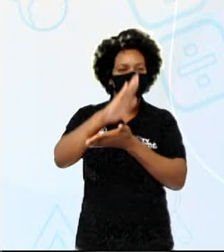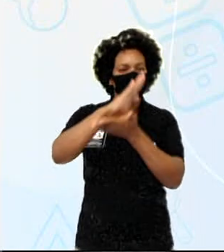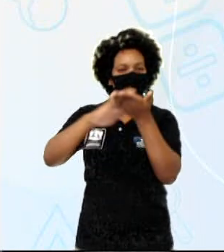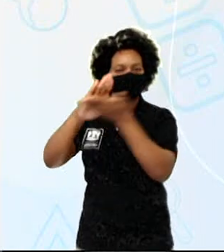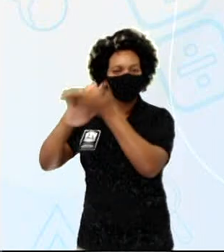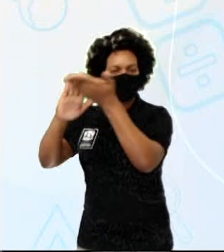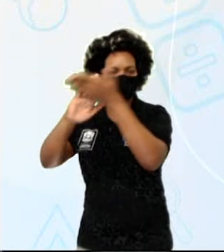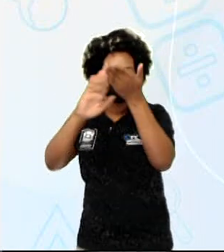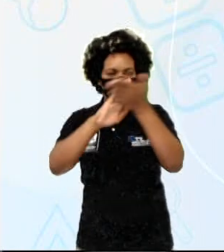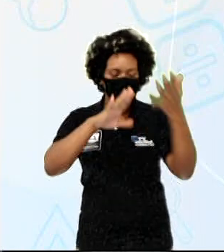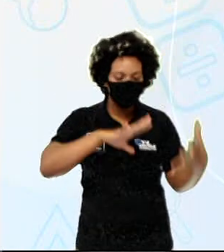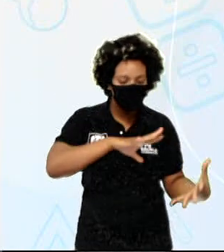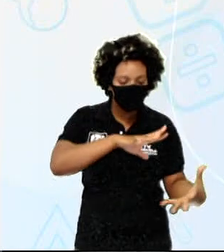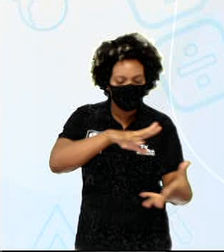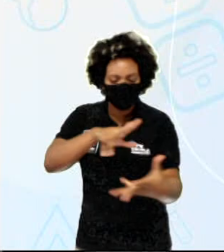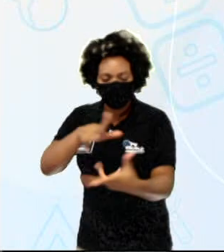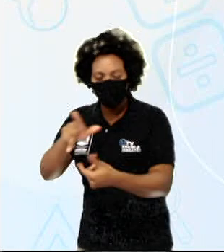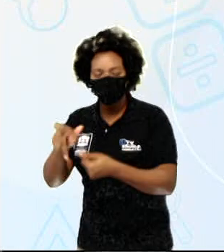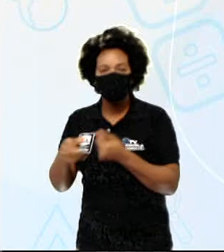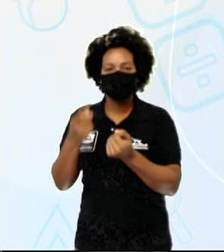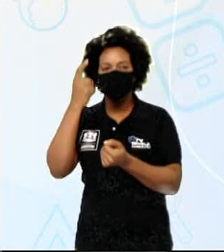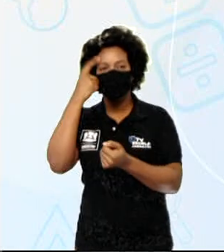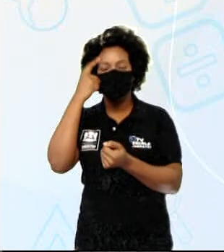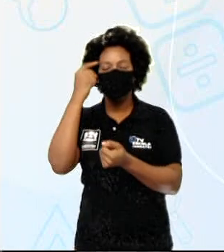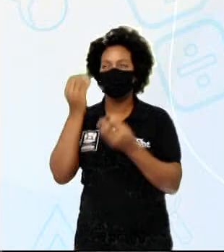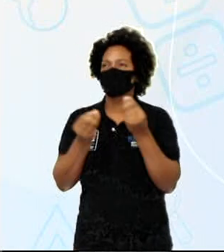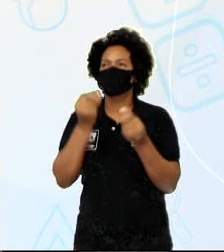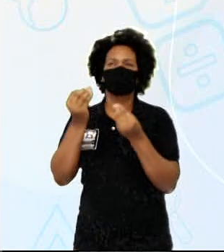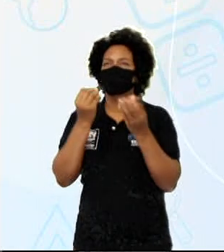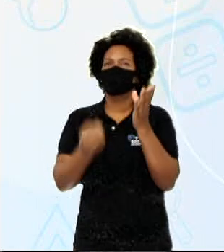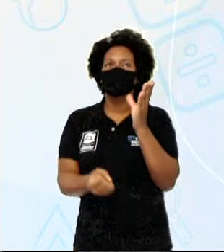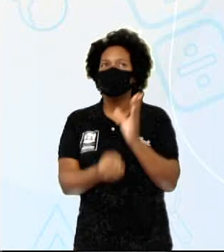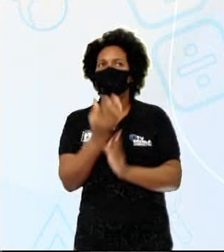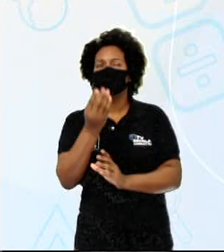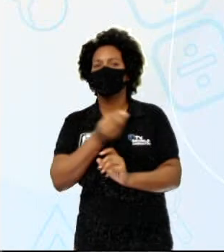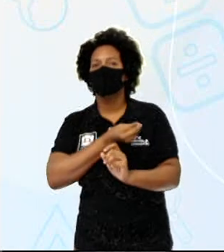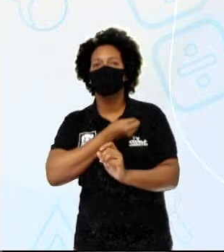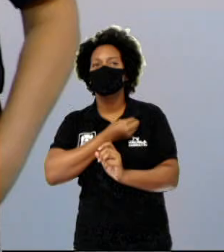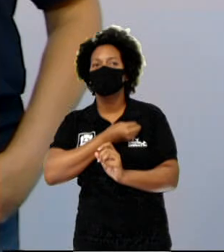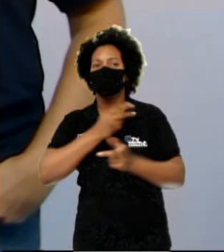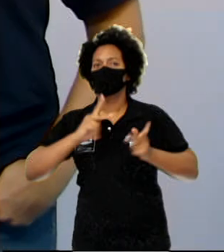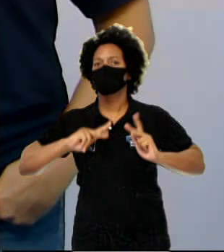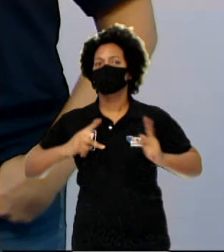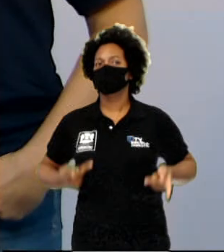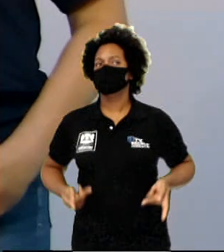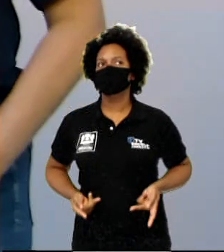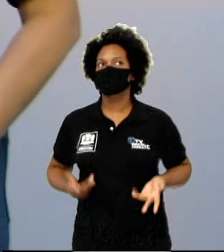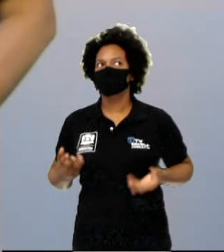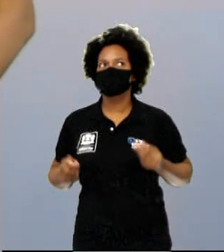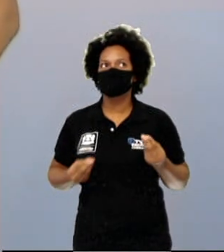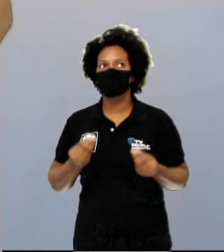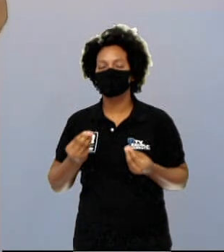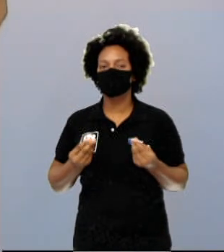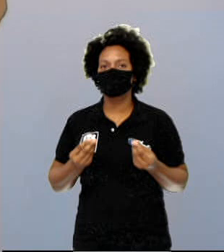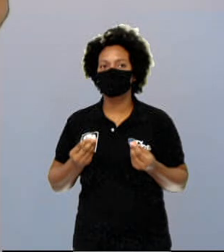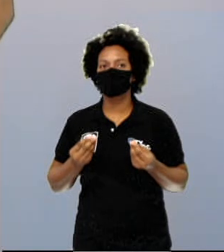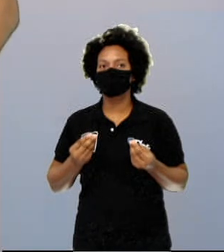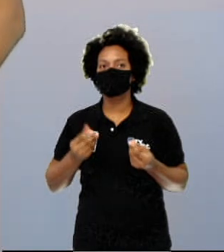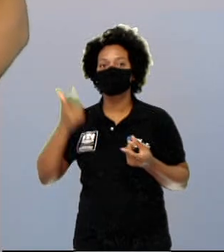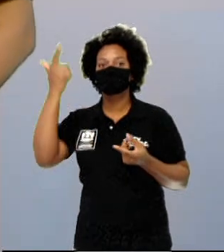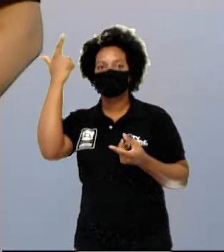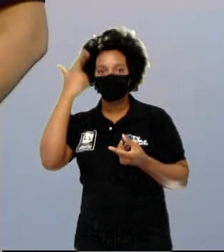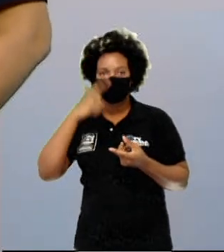pensando sobre qual seria a origem dos seres vivos. E chegou a uma teoria